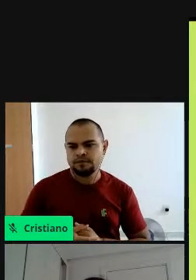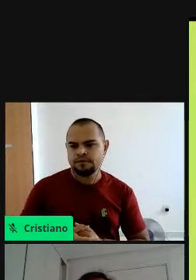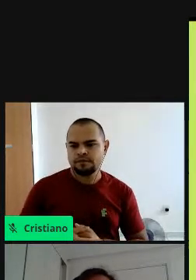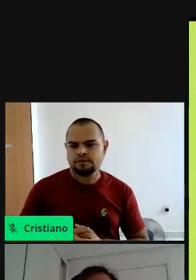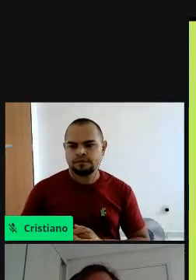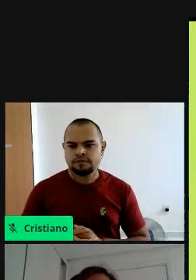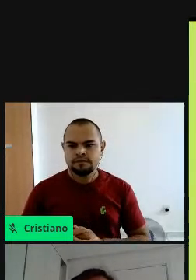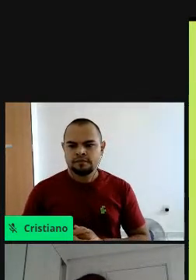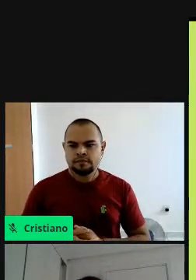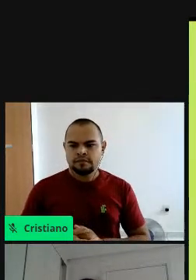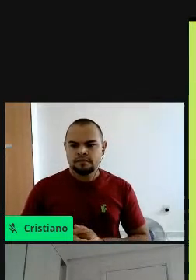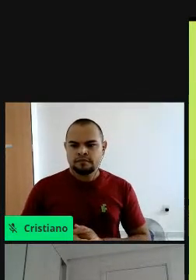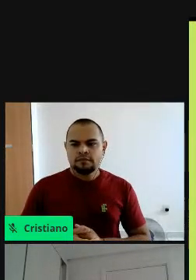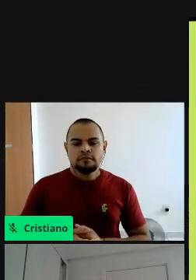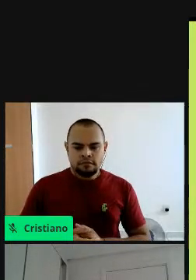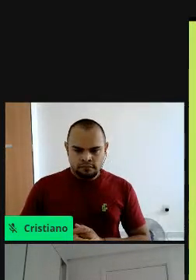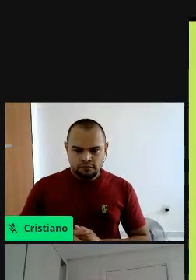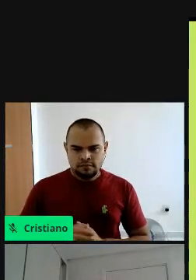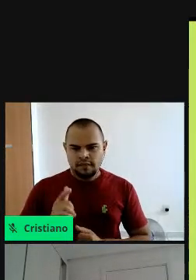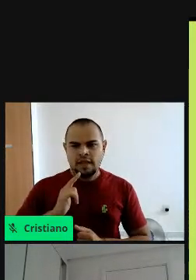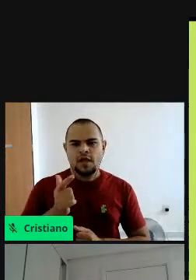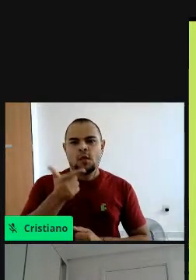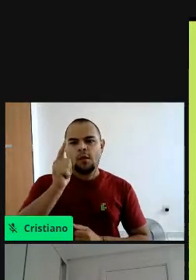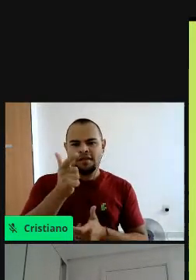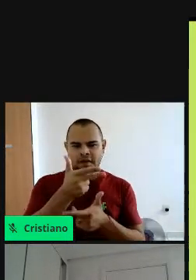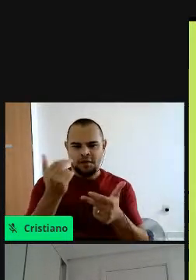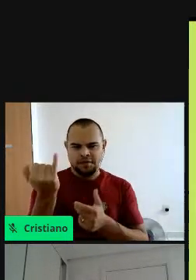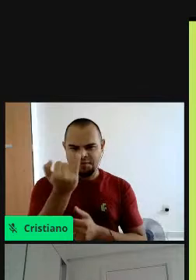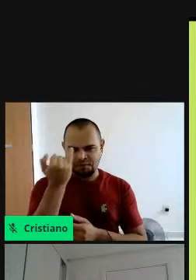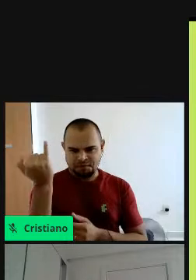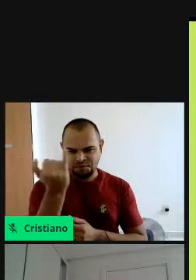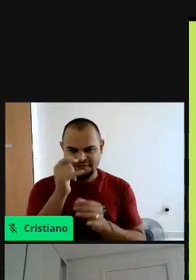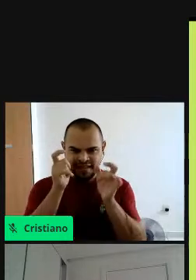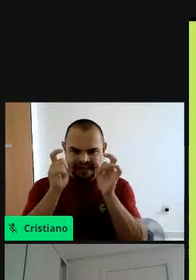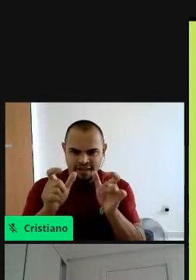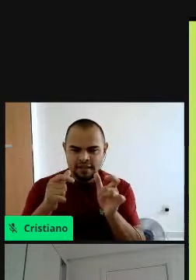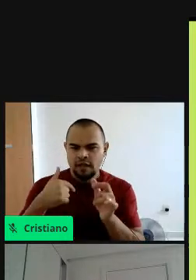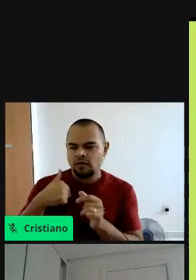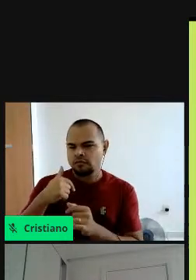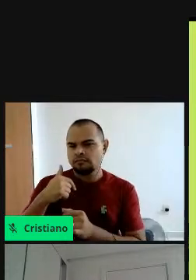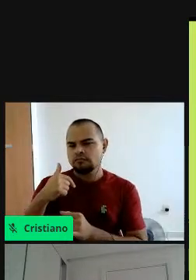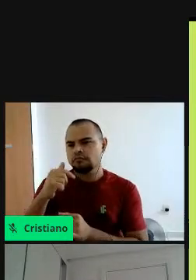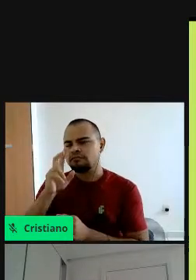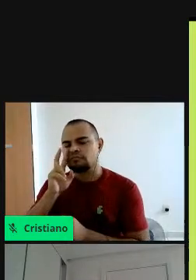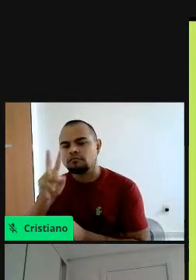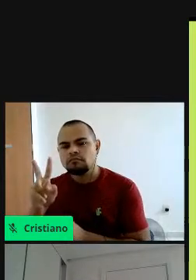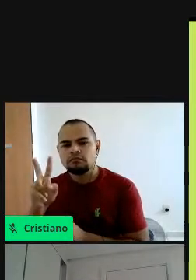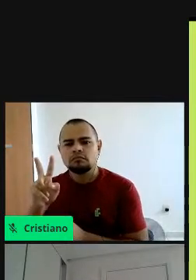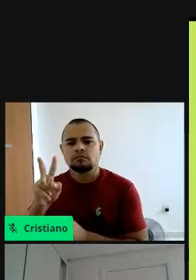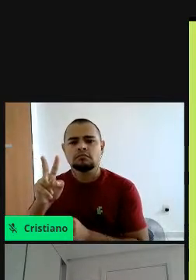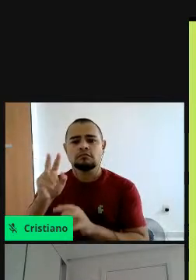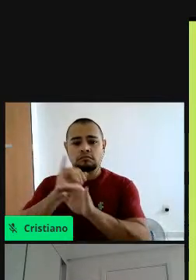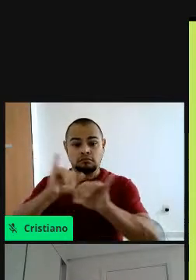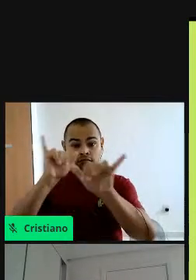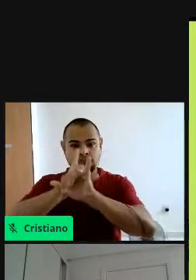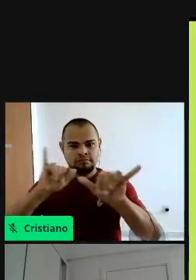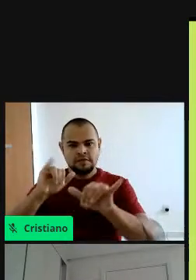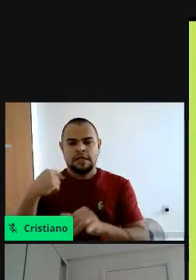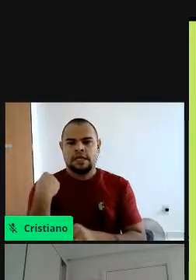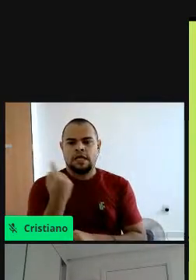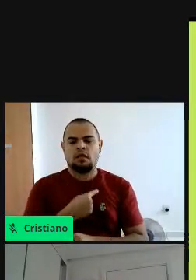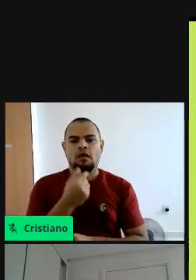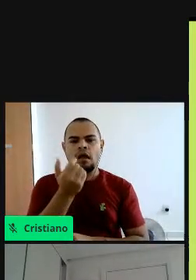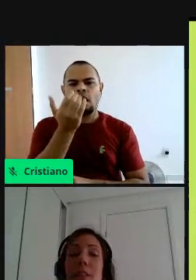Então, também tem algo bem interessante, uma matéria que eu vi, onde diz que a gente está ingerindo, em